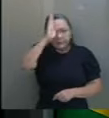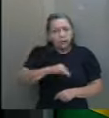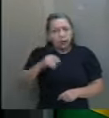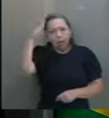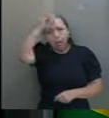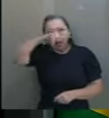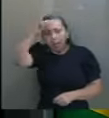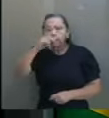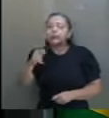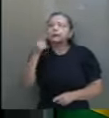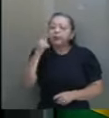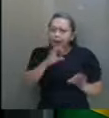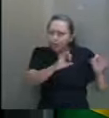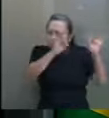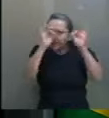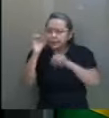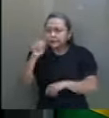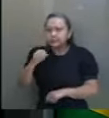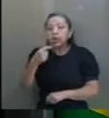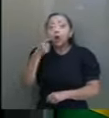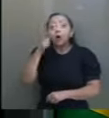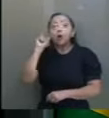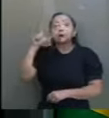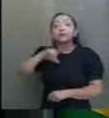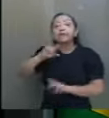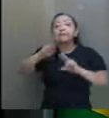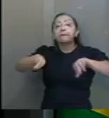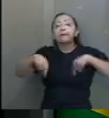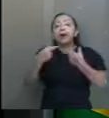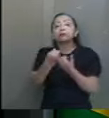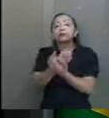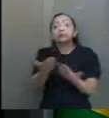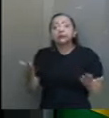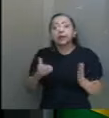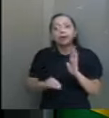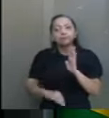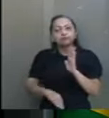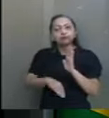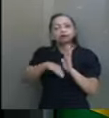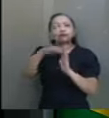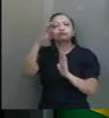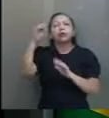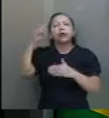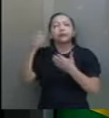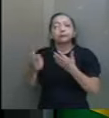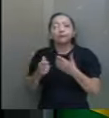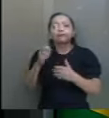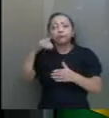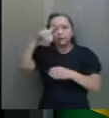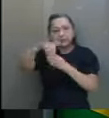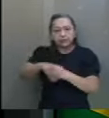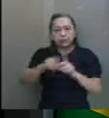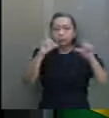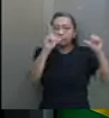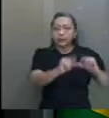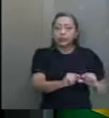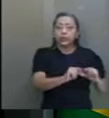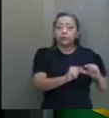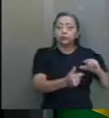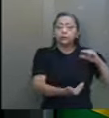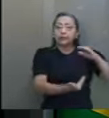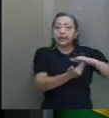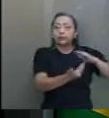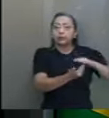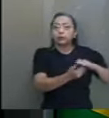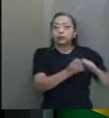está acompanhando, sim. Ontem nós tivemos uma audiência aqui altíssima com a votação da redução aí do teto do ICMS,